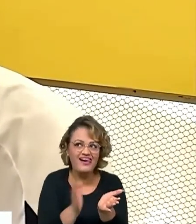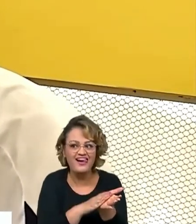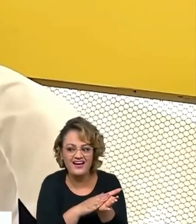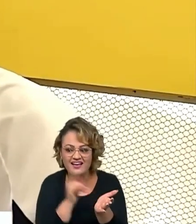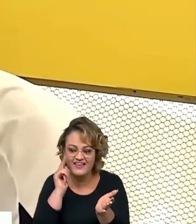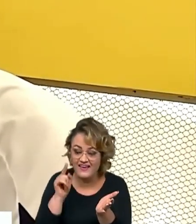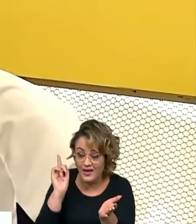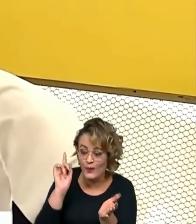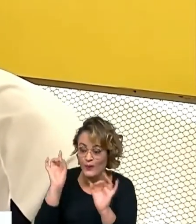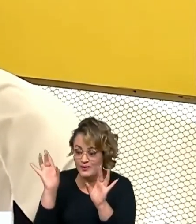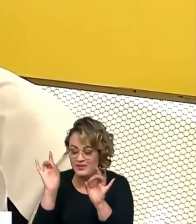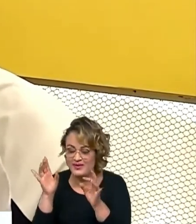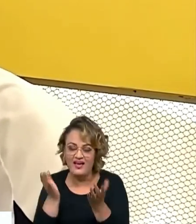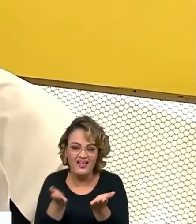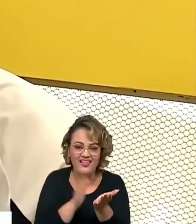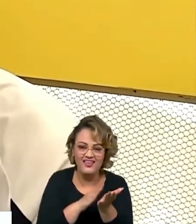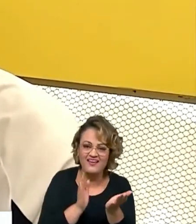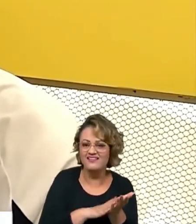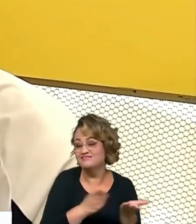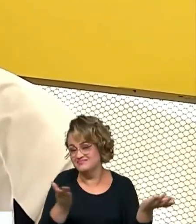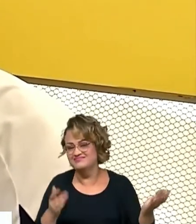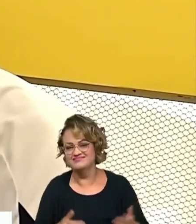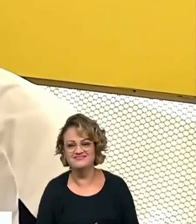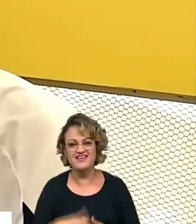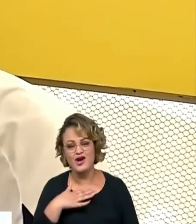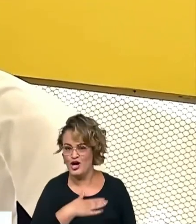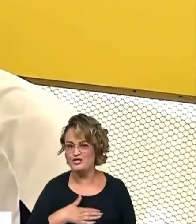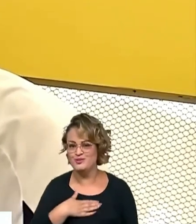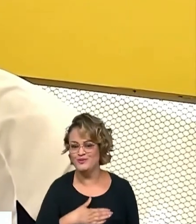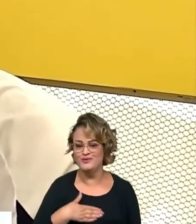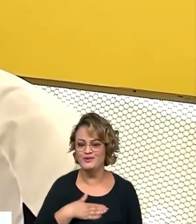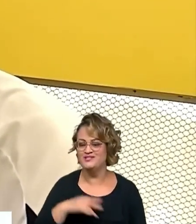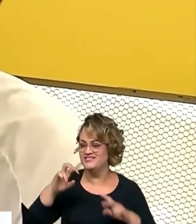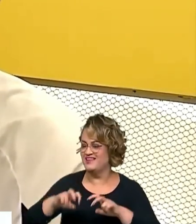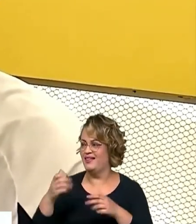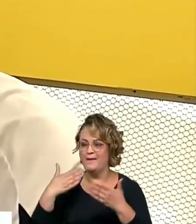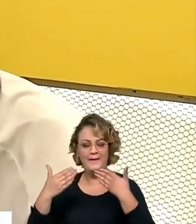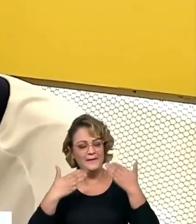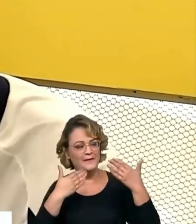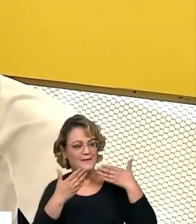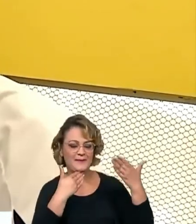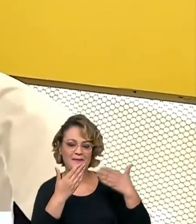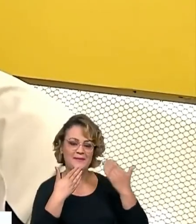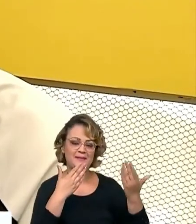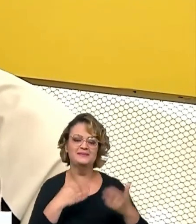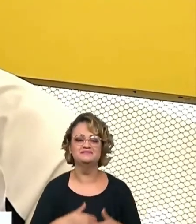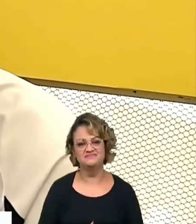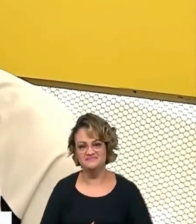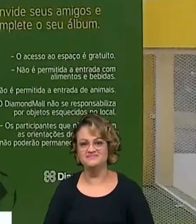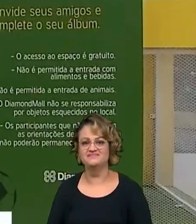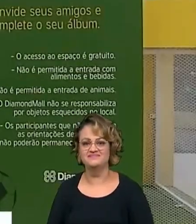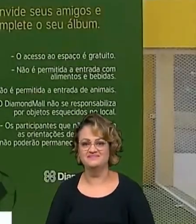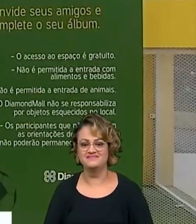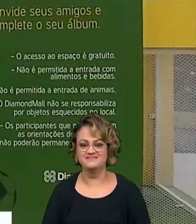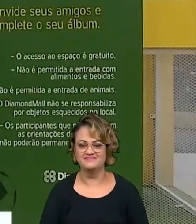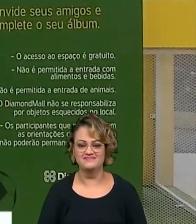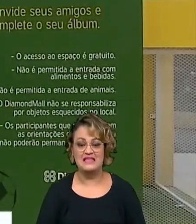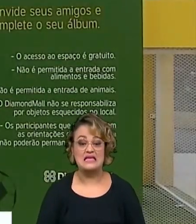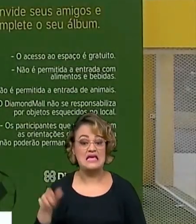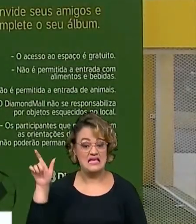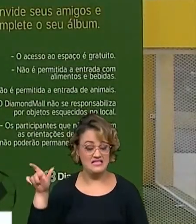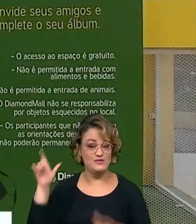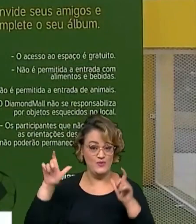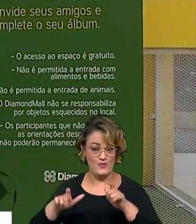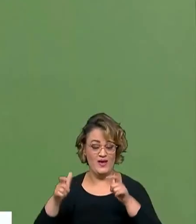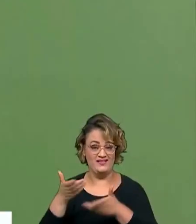rara. E principalmente uns momentos igual a gente estar aqui de sentar com a galera e trocar a repetida para tentar completar o álbum. Este espaço de